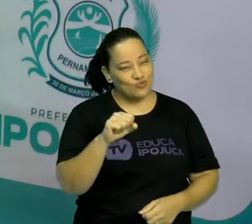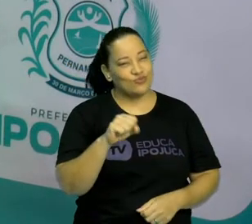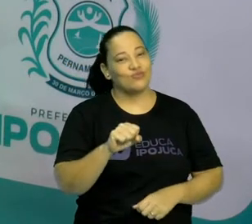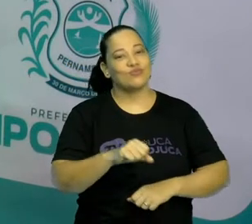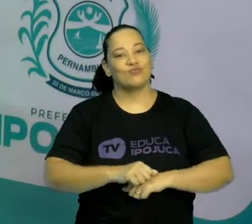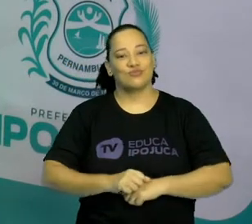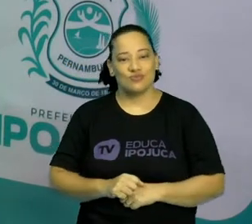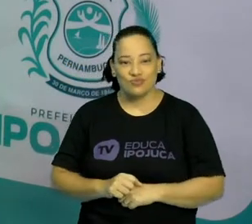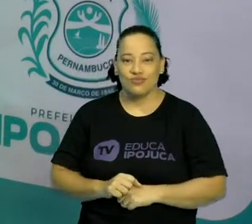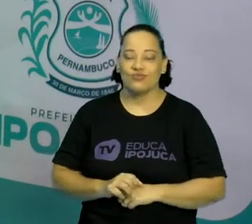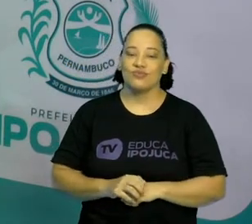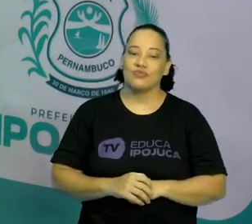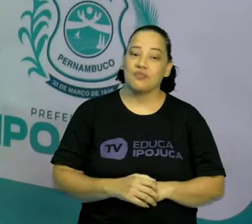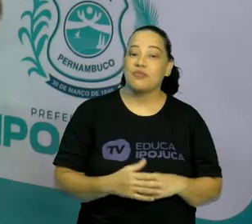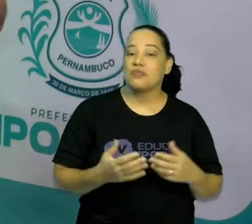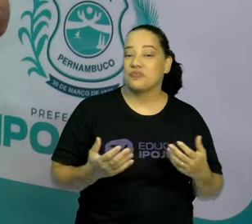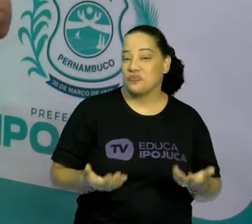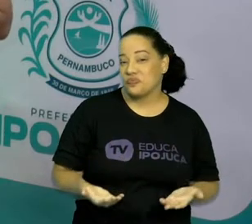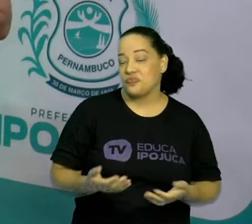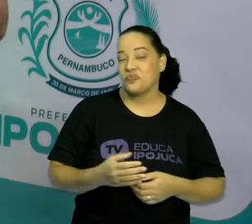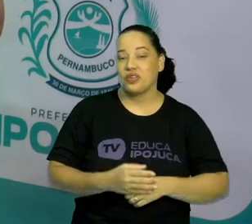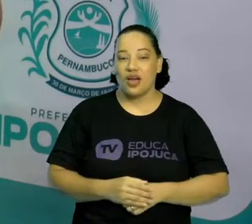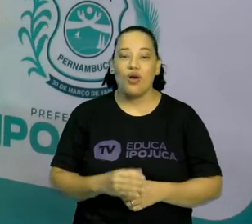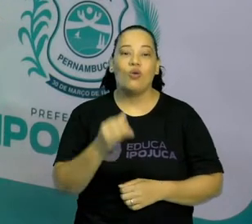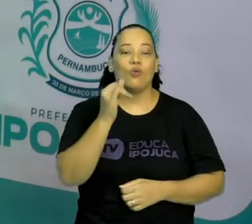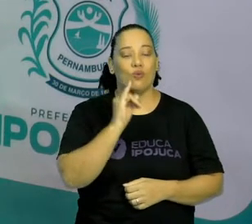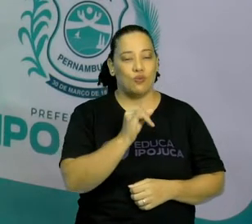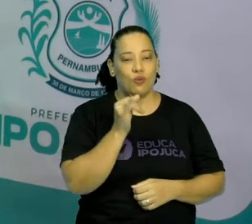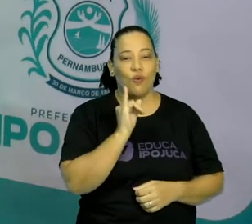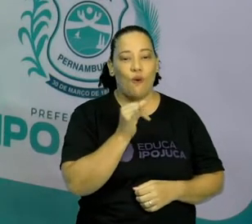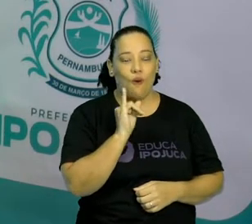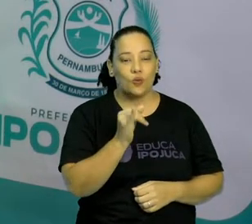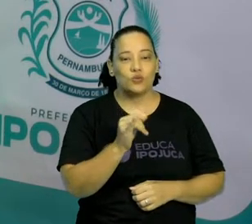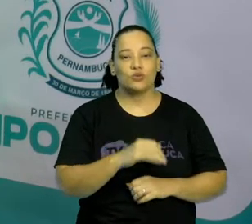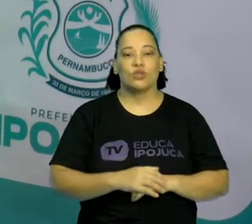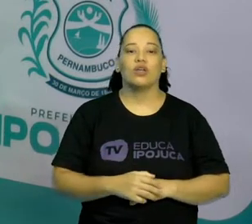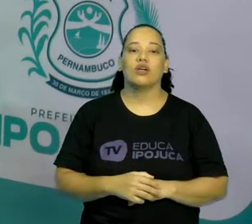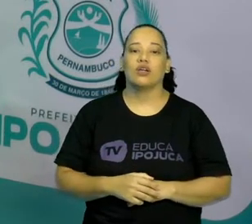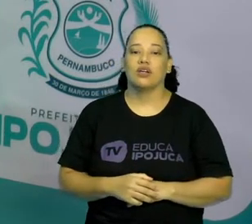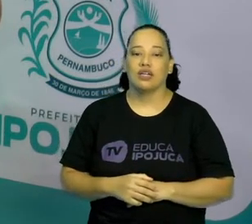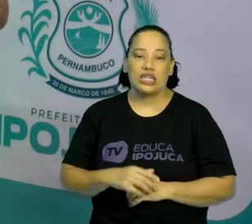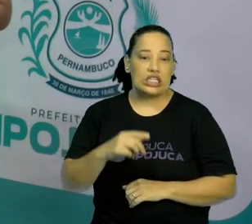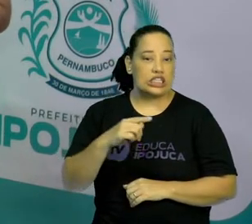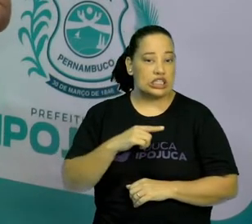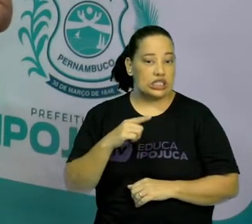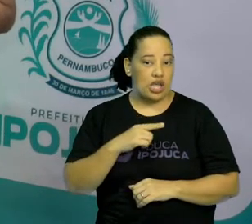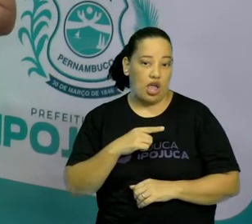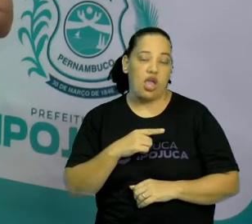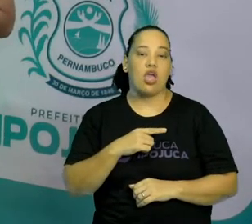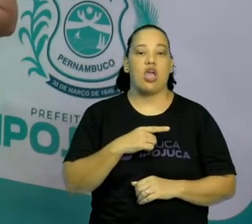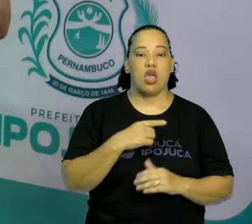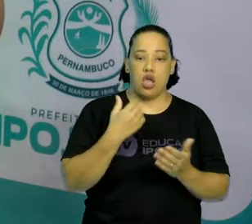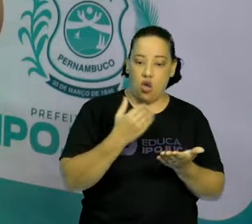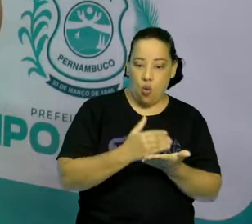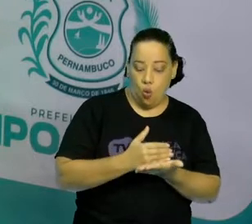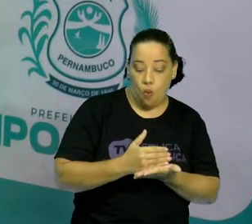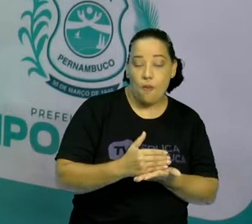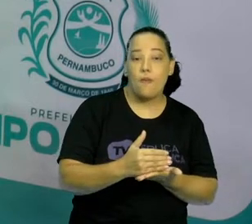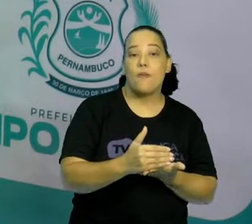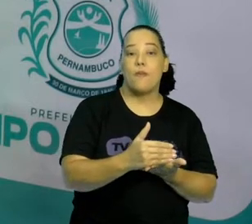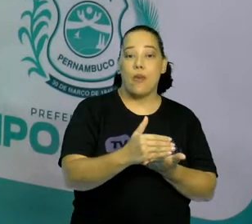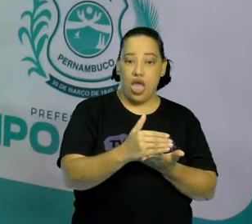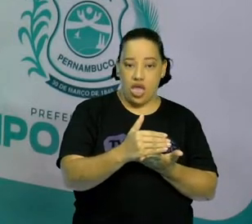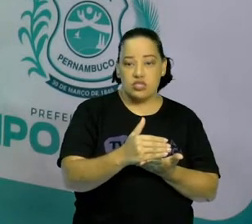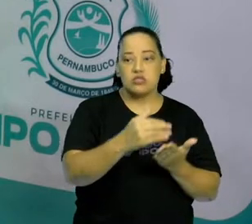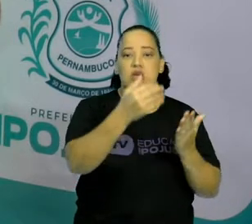Bom, o conto tem sempre o início da história, tem